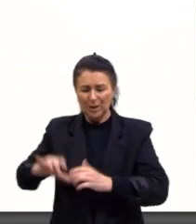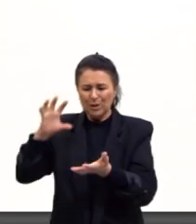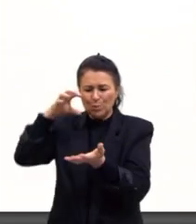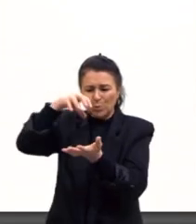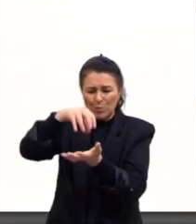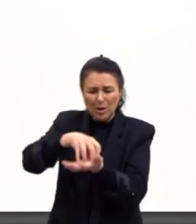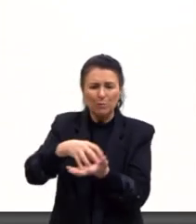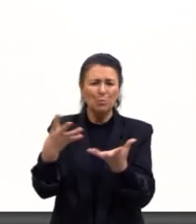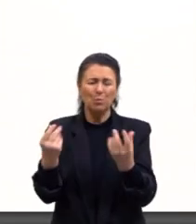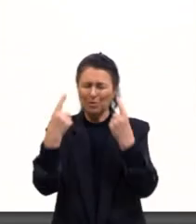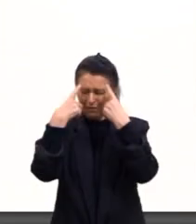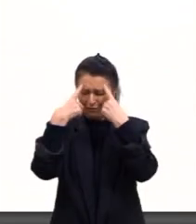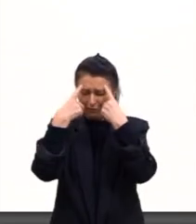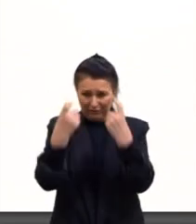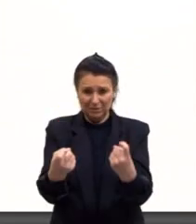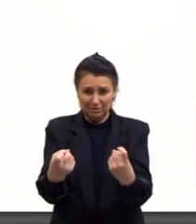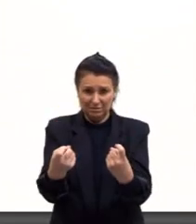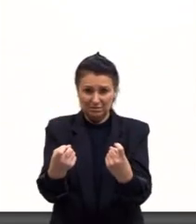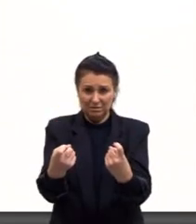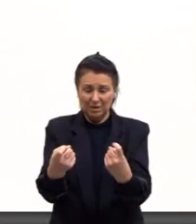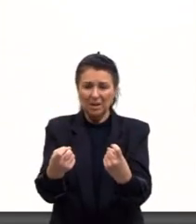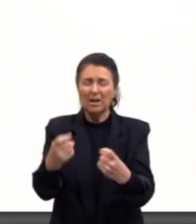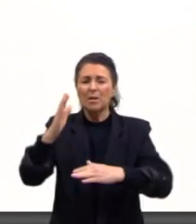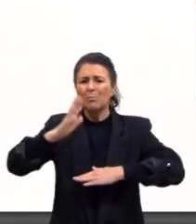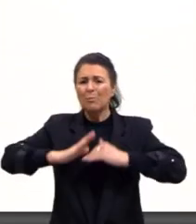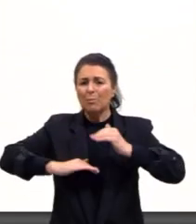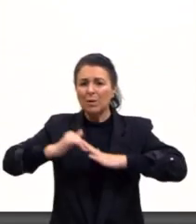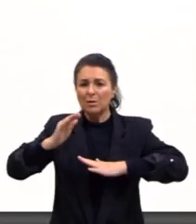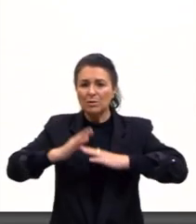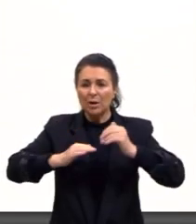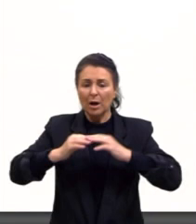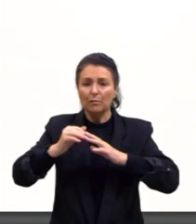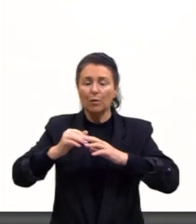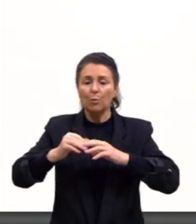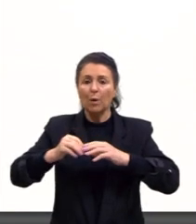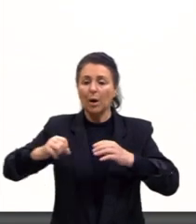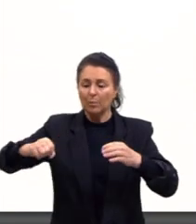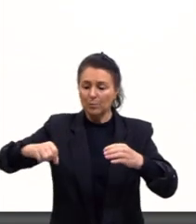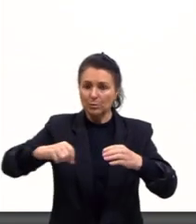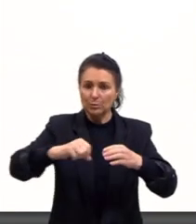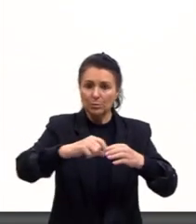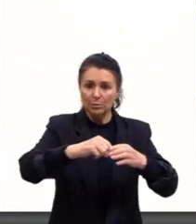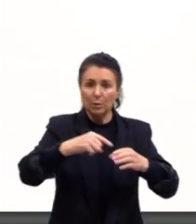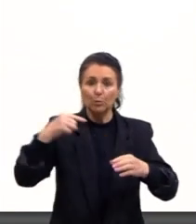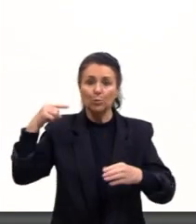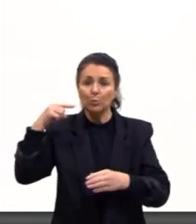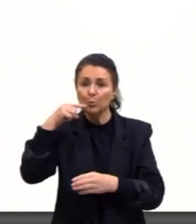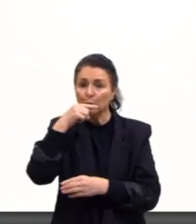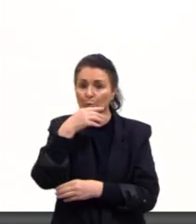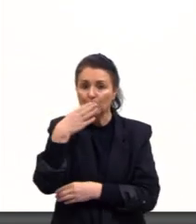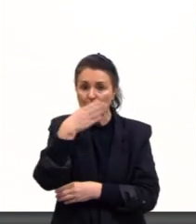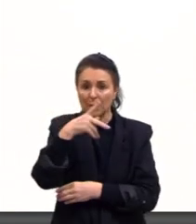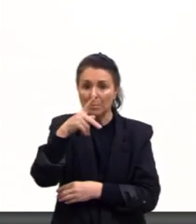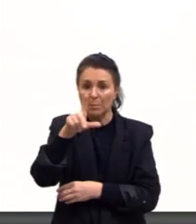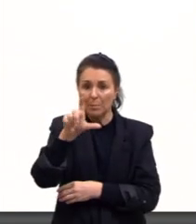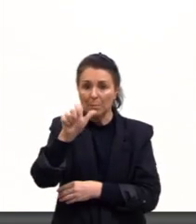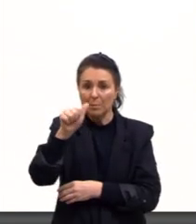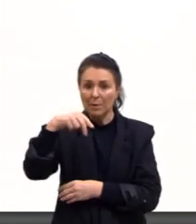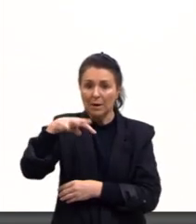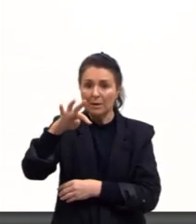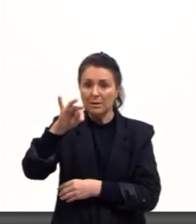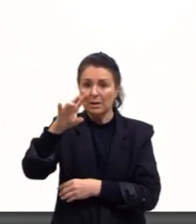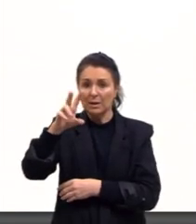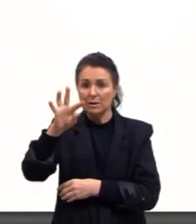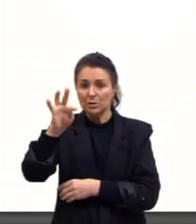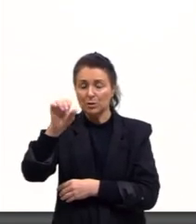muita violência. Eles praticavam a monocultura do açúcar, o plantation. A escravidão vai ser abolida em